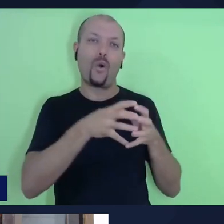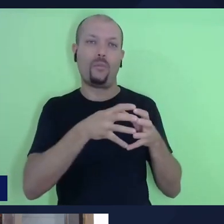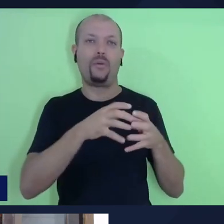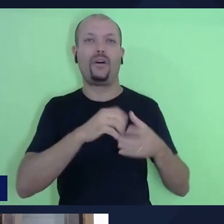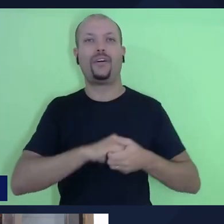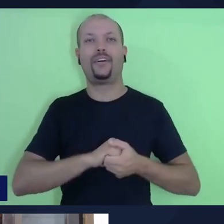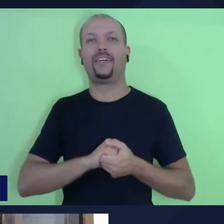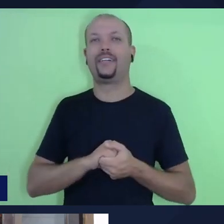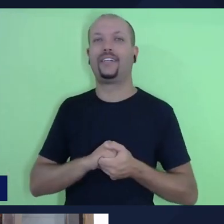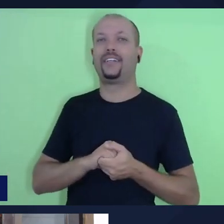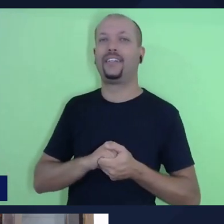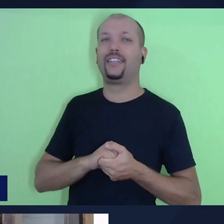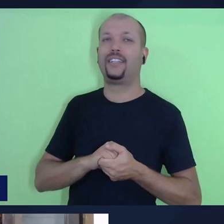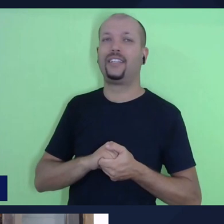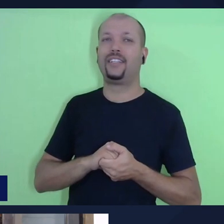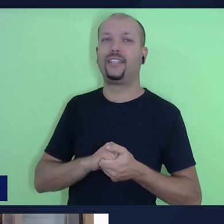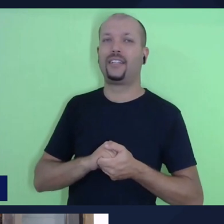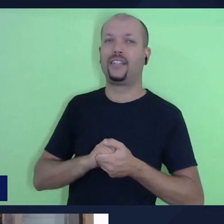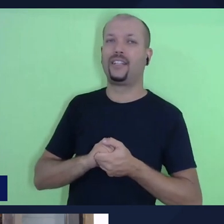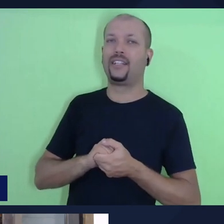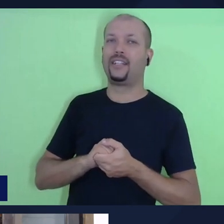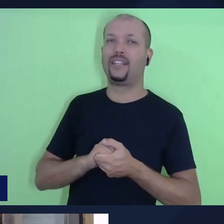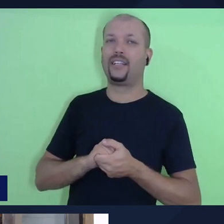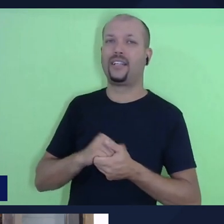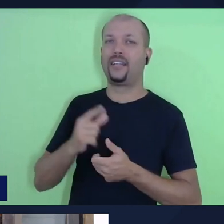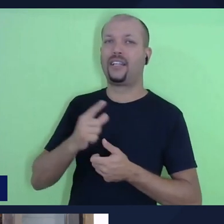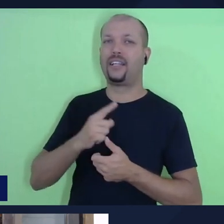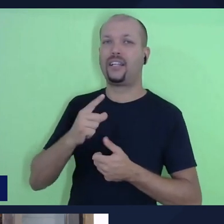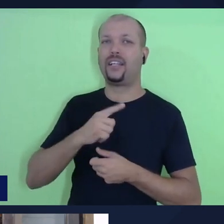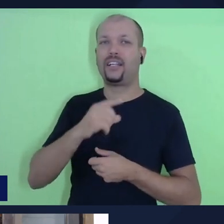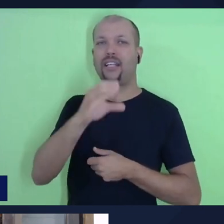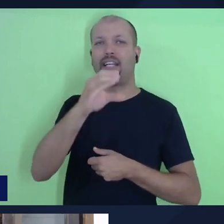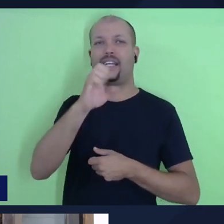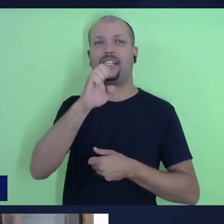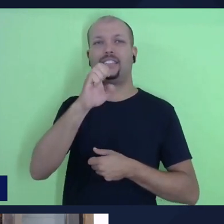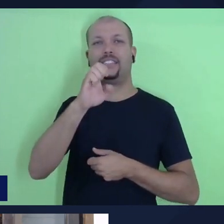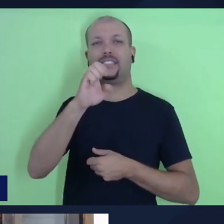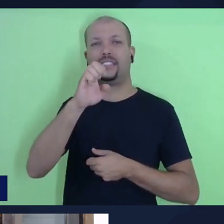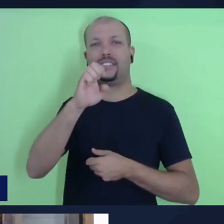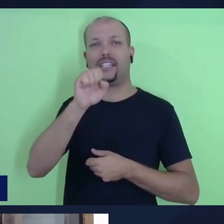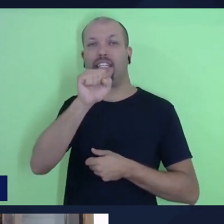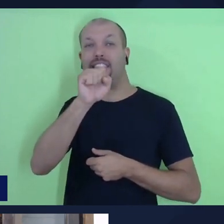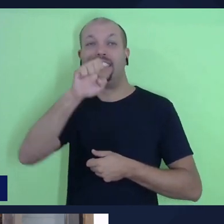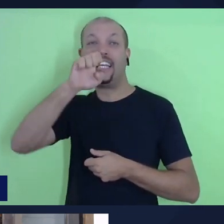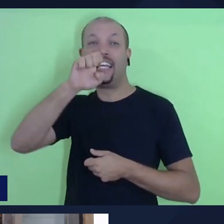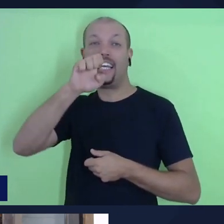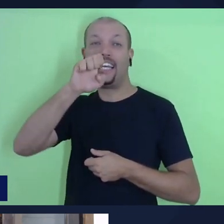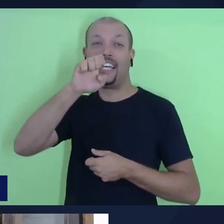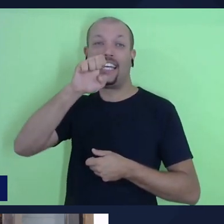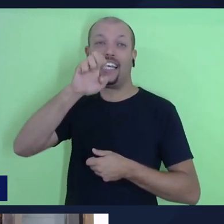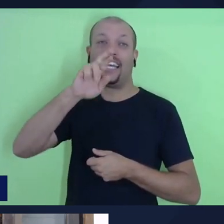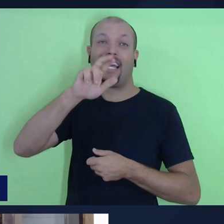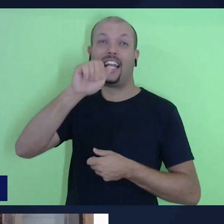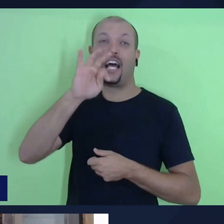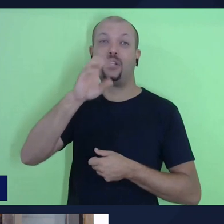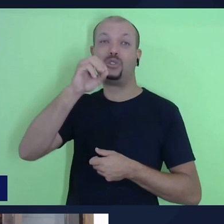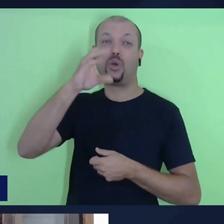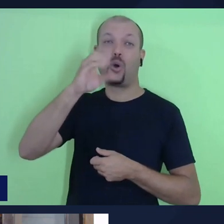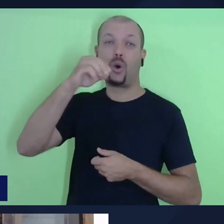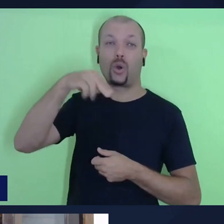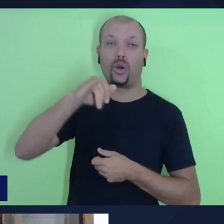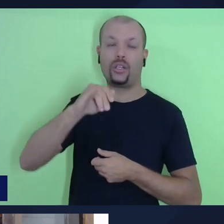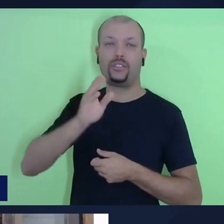Eu tenho o ceratocole, chegando aqui aos 40 anos, ceratocole já